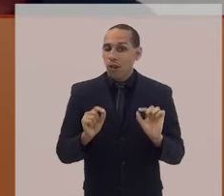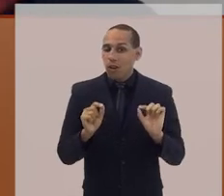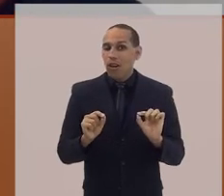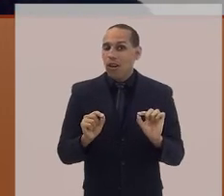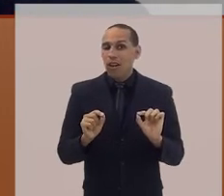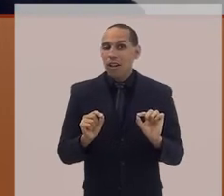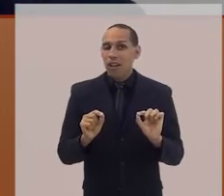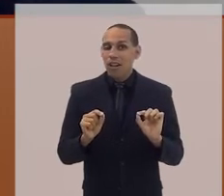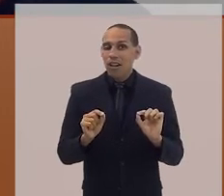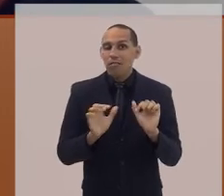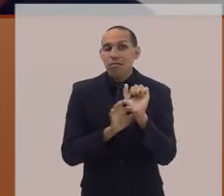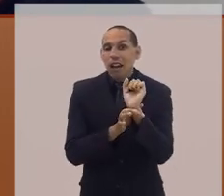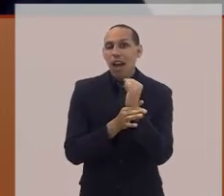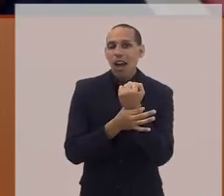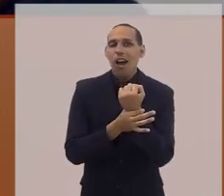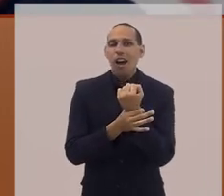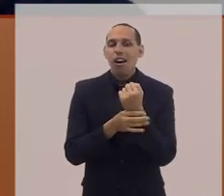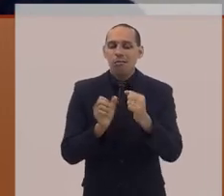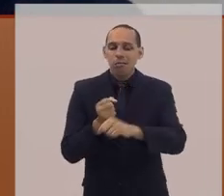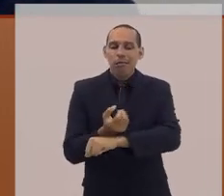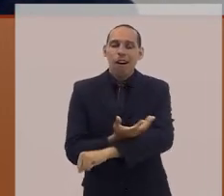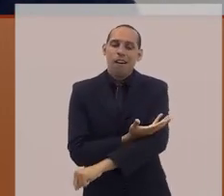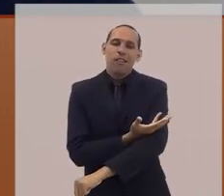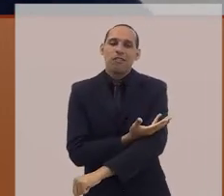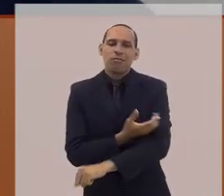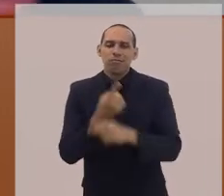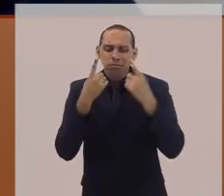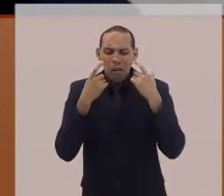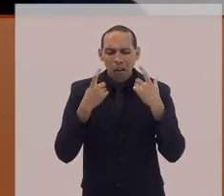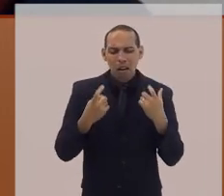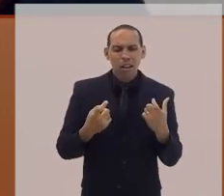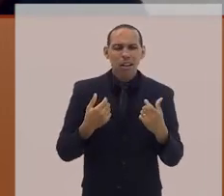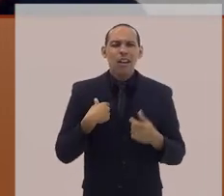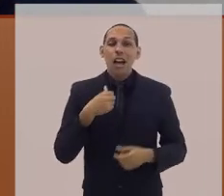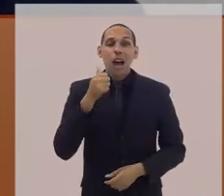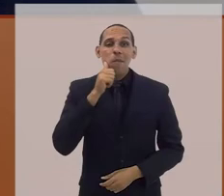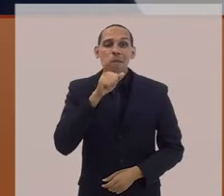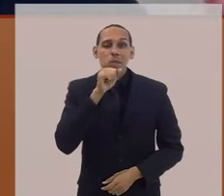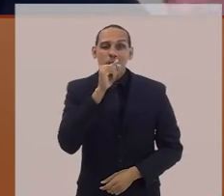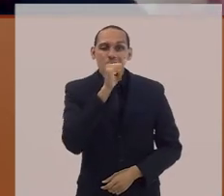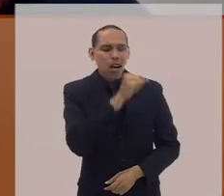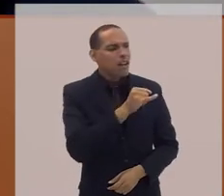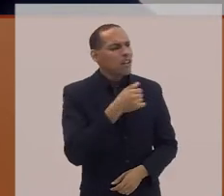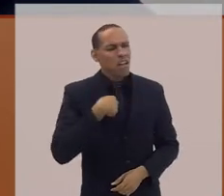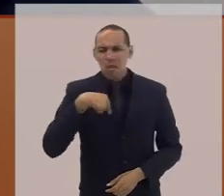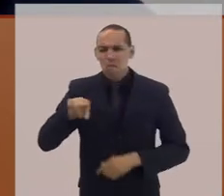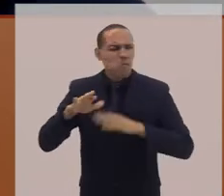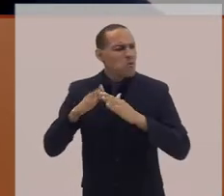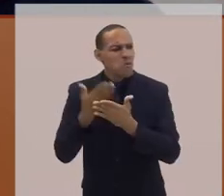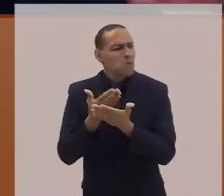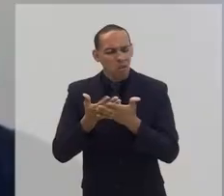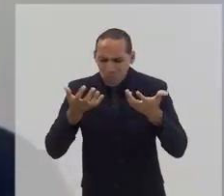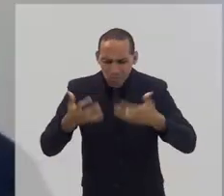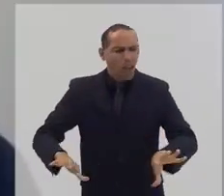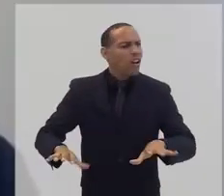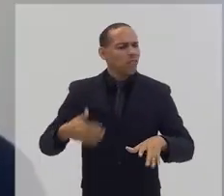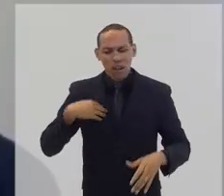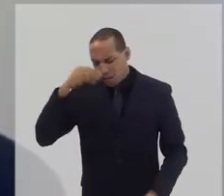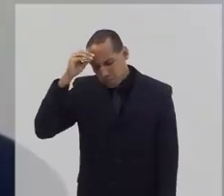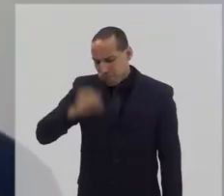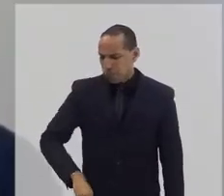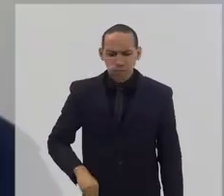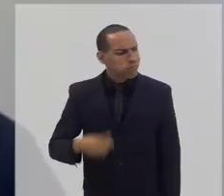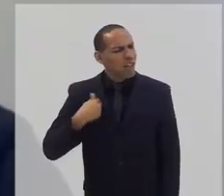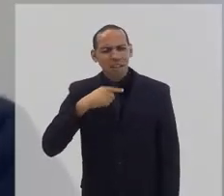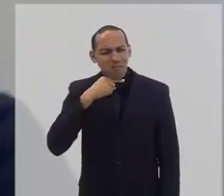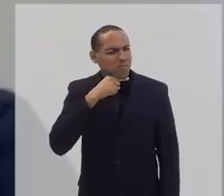Muitas vezes eu dizia para minha mãe, não quero mais ir para a escola, vou desistir de estudar. Não estou aguentando não reconhecer as pessoas,